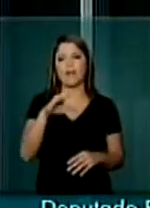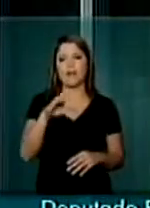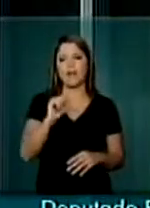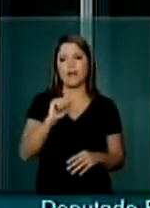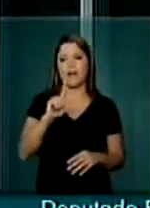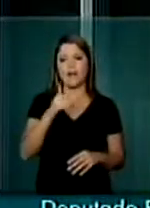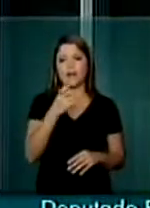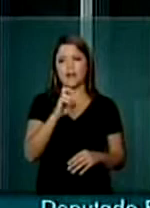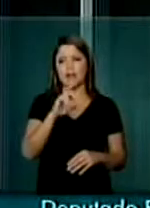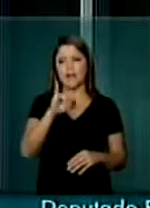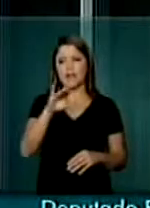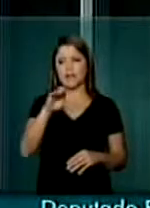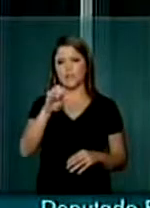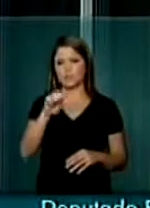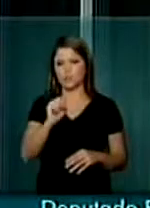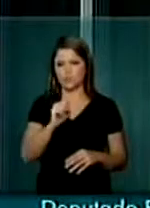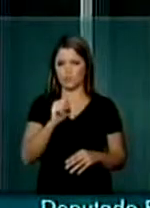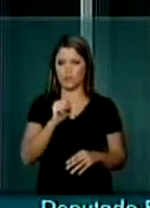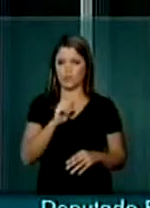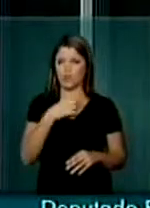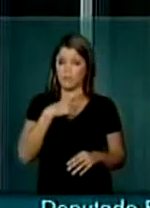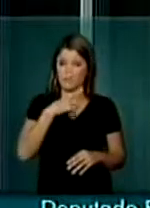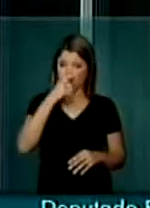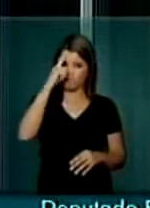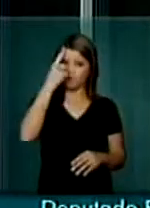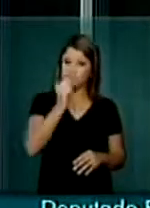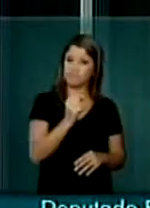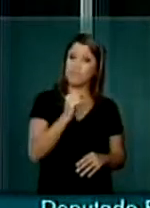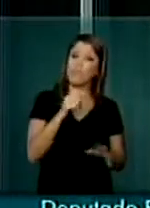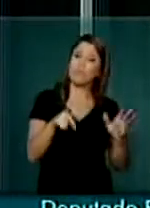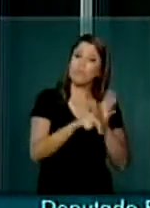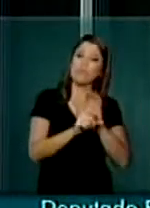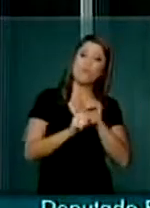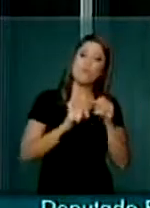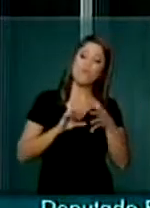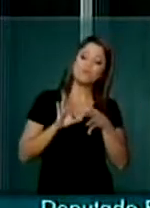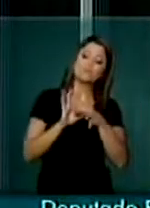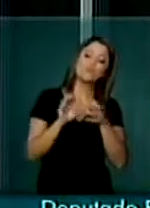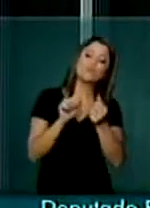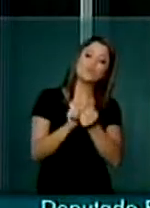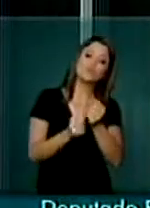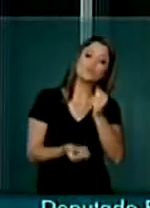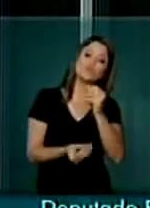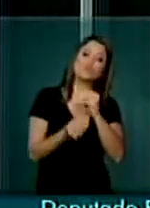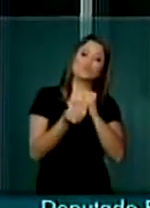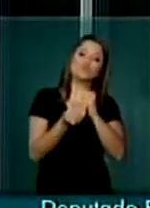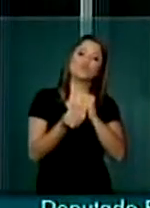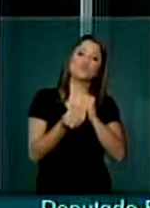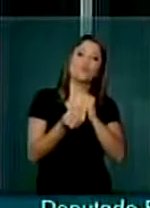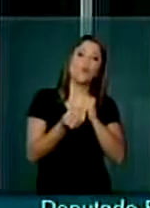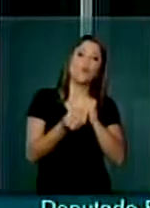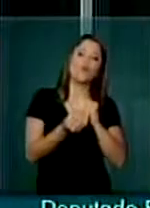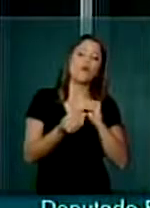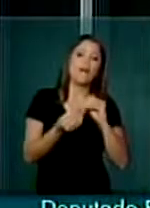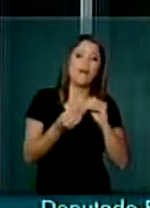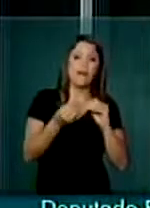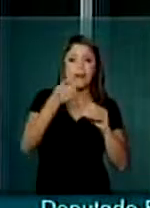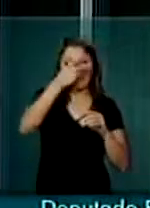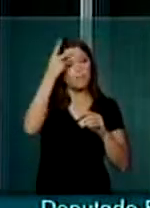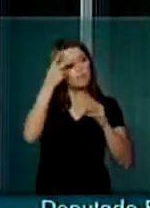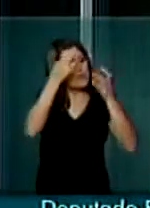de ordem popular, apensado, que estabelece medidas para que os consumidores sejam